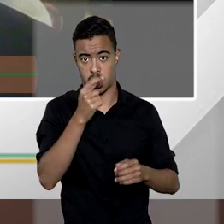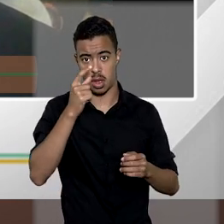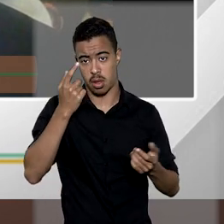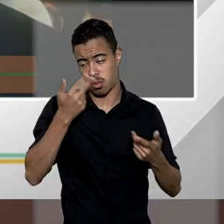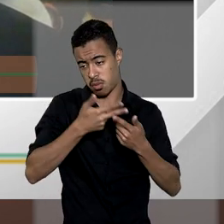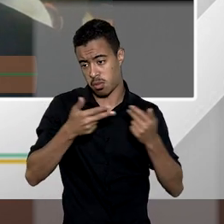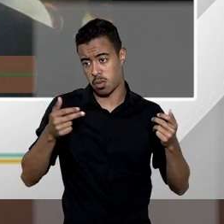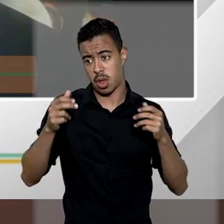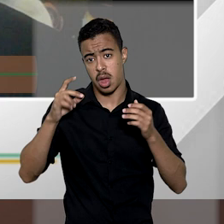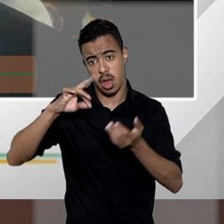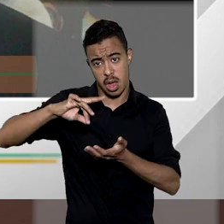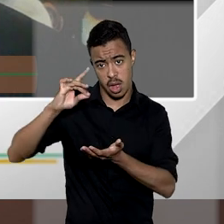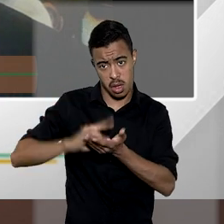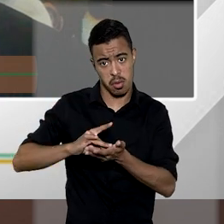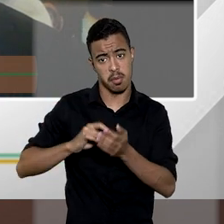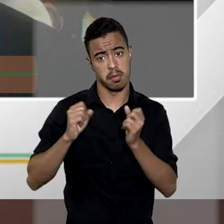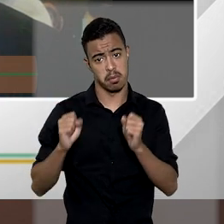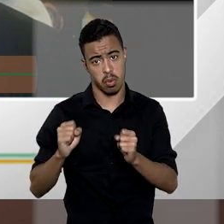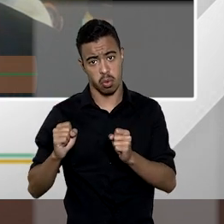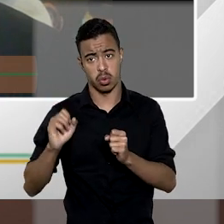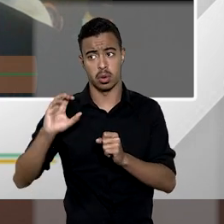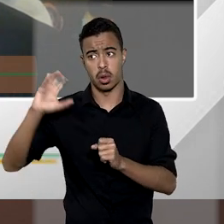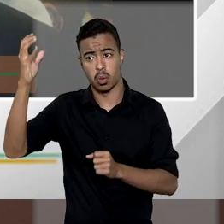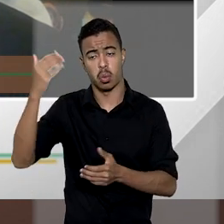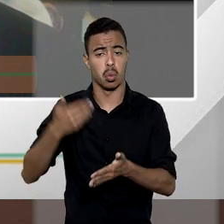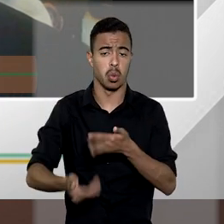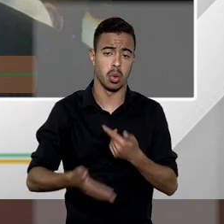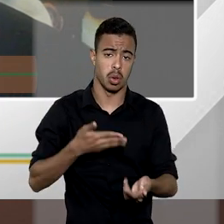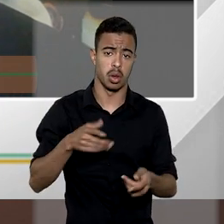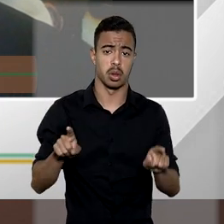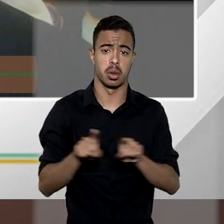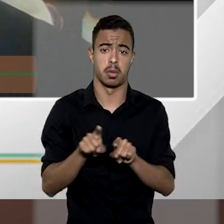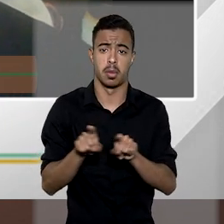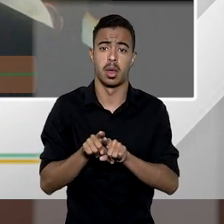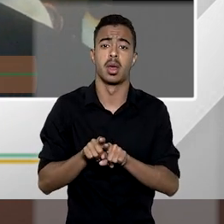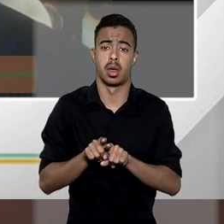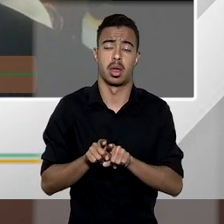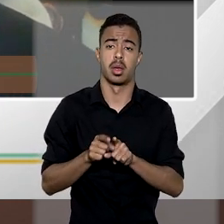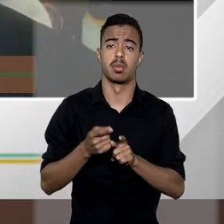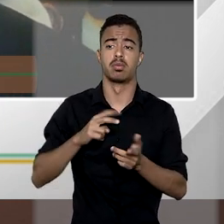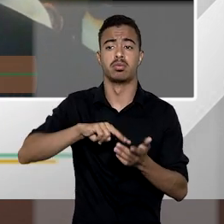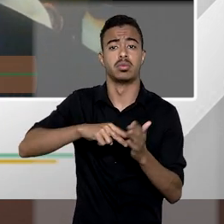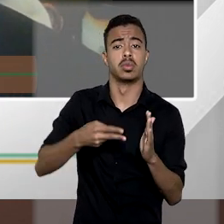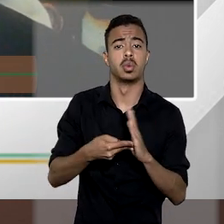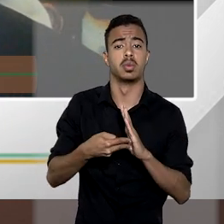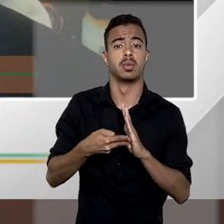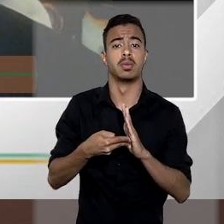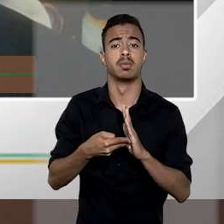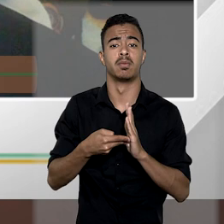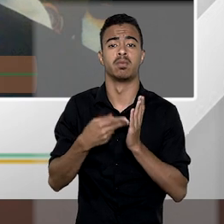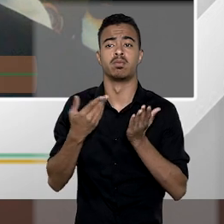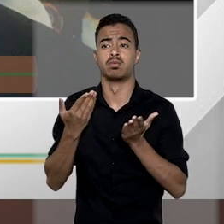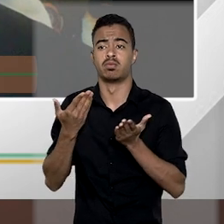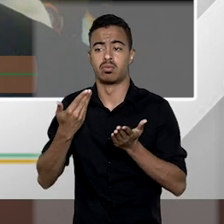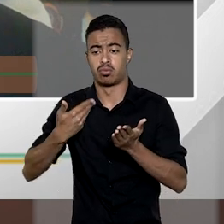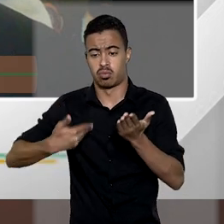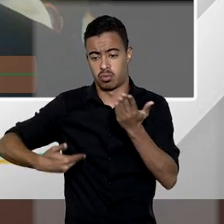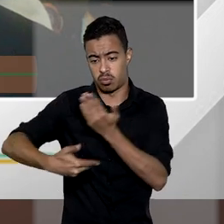poderia ser realizado a qualquer momento como também elas representam uma